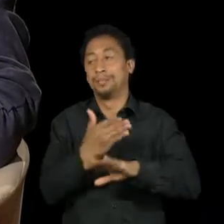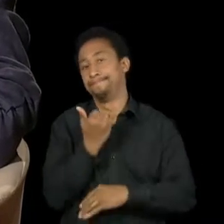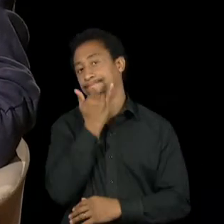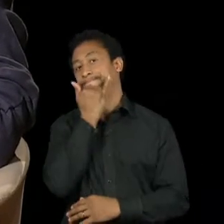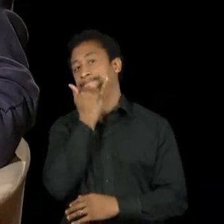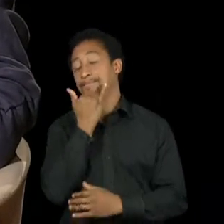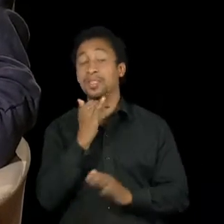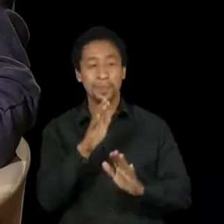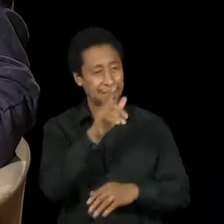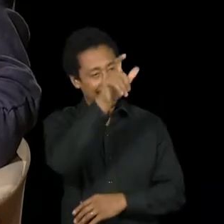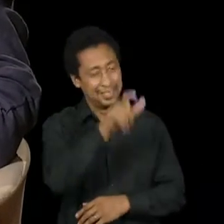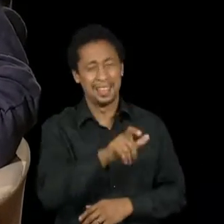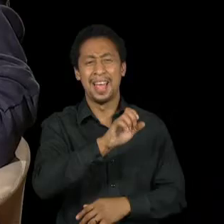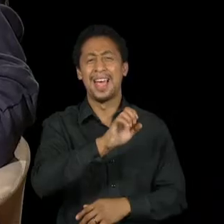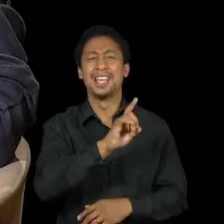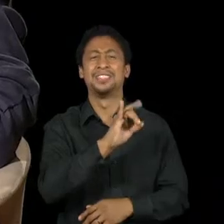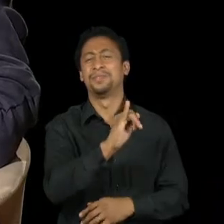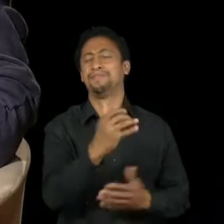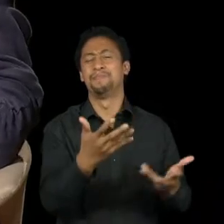era maravilhosa.